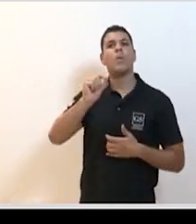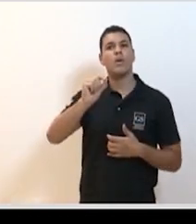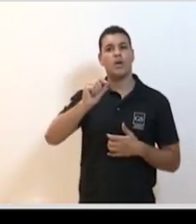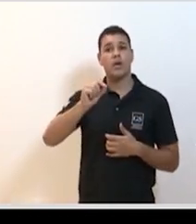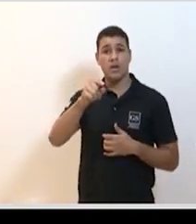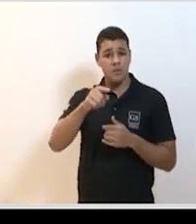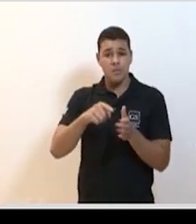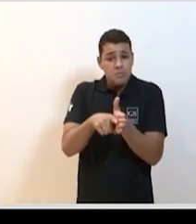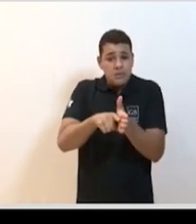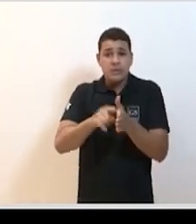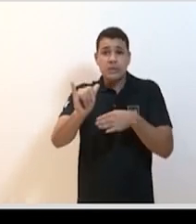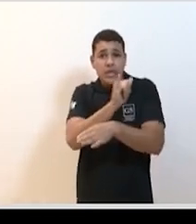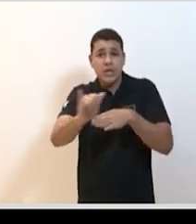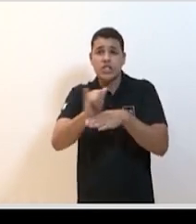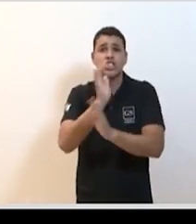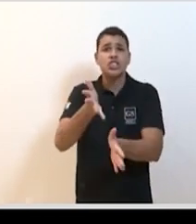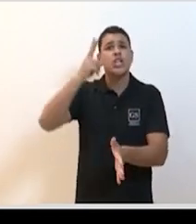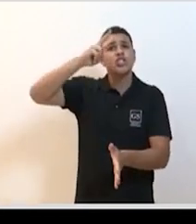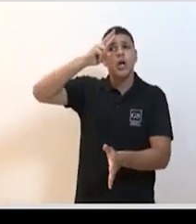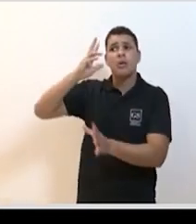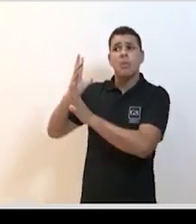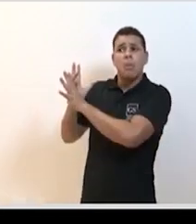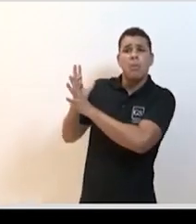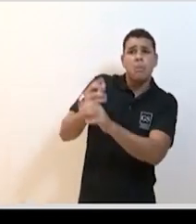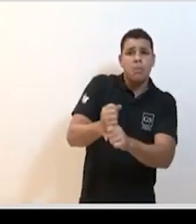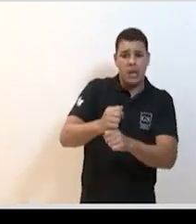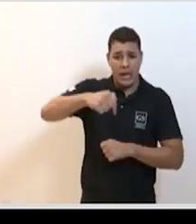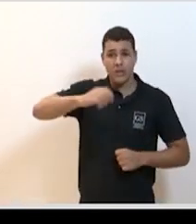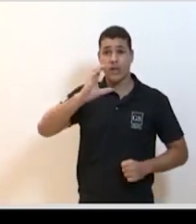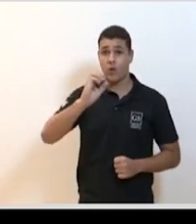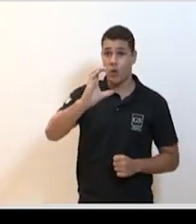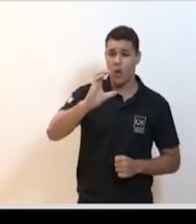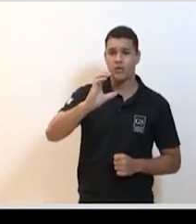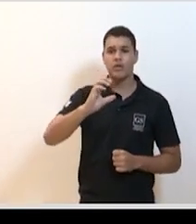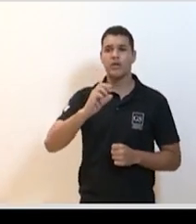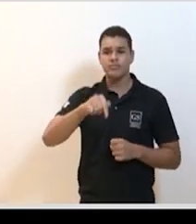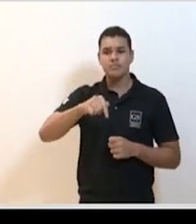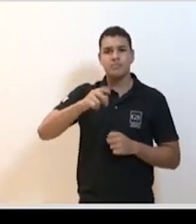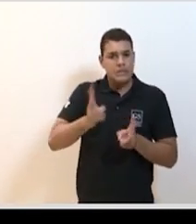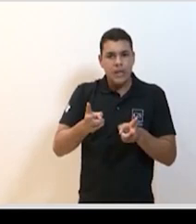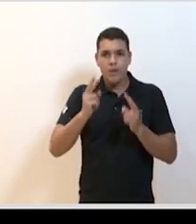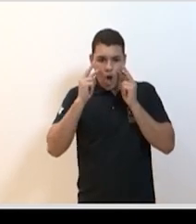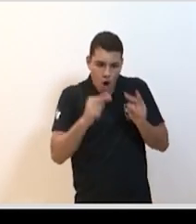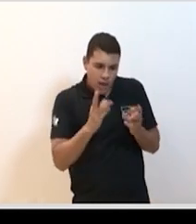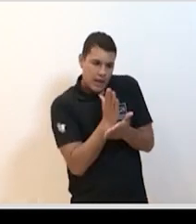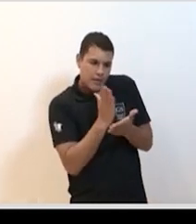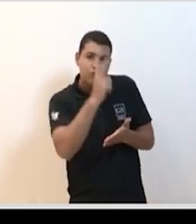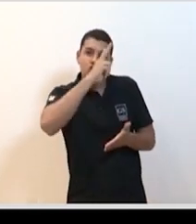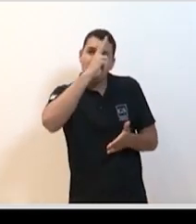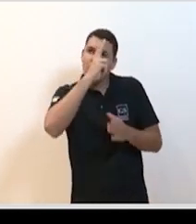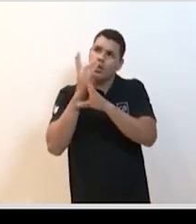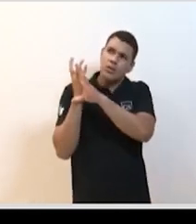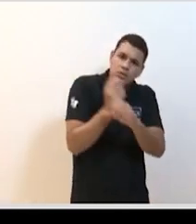utilizado. E aqui, falando aqui na COC, a gente sempre gosta sempre de refletir sobre a história, porque a história nos ensina muito. a história nos ensina